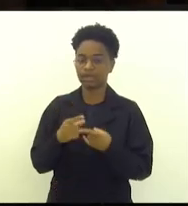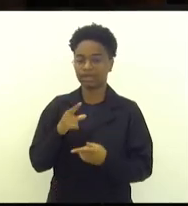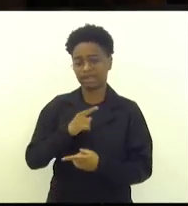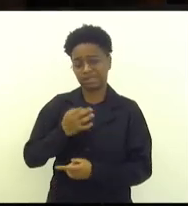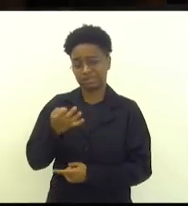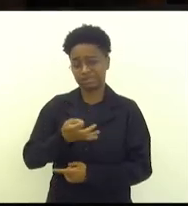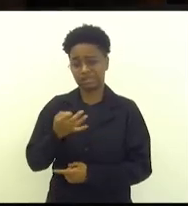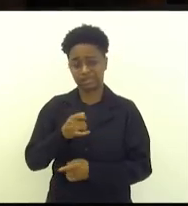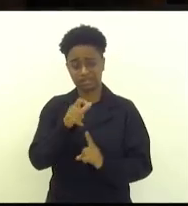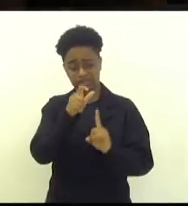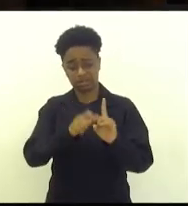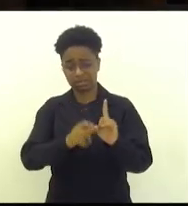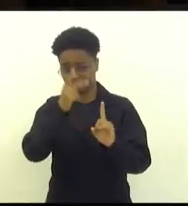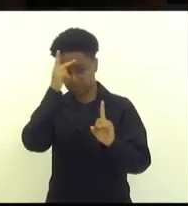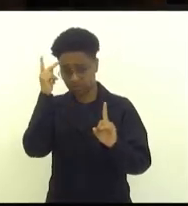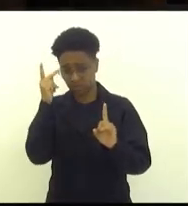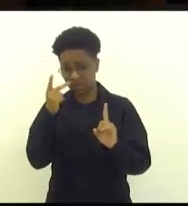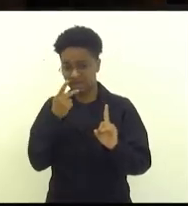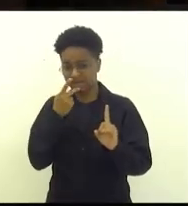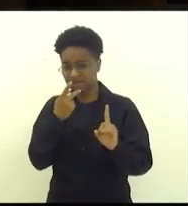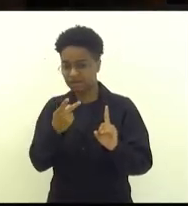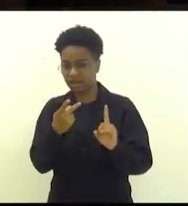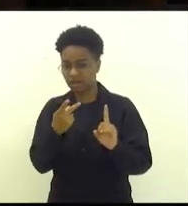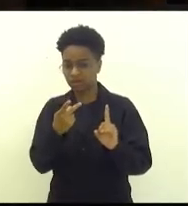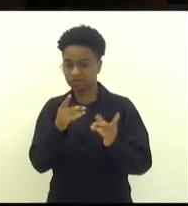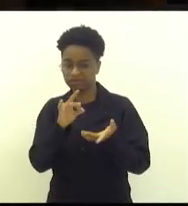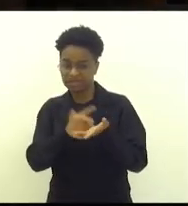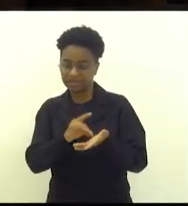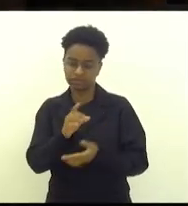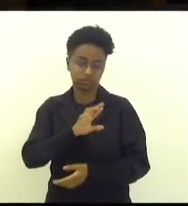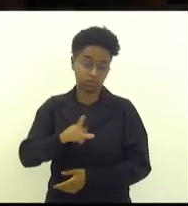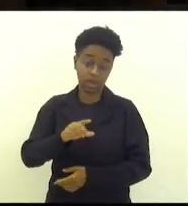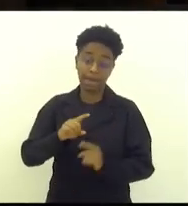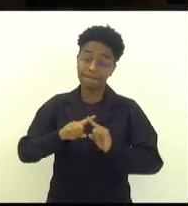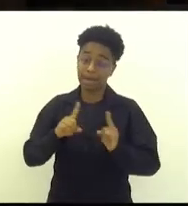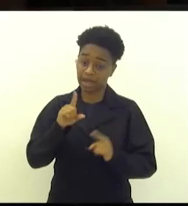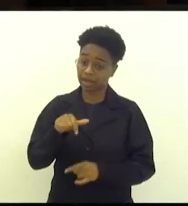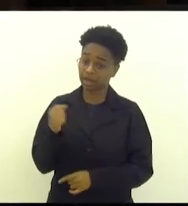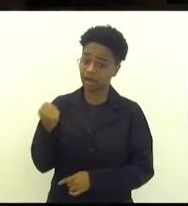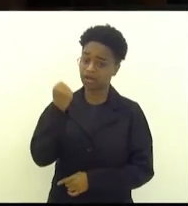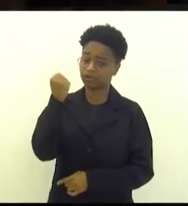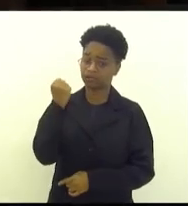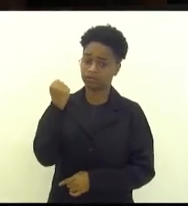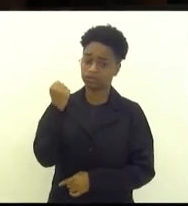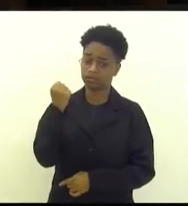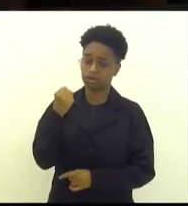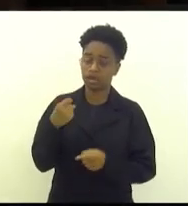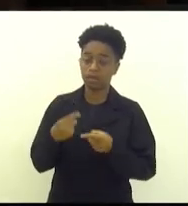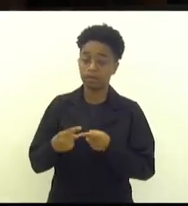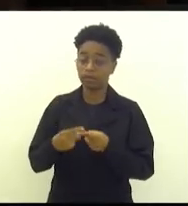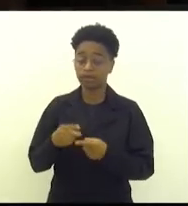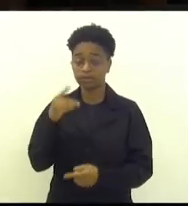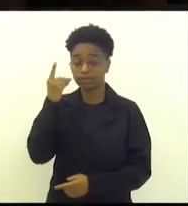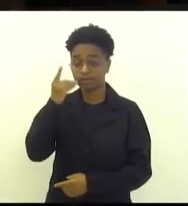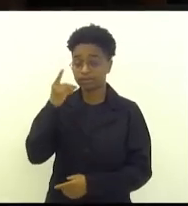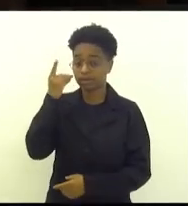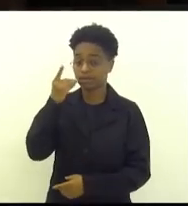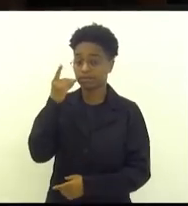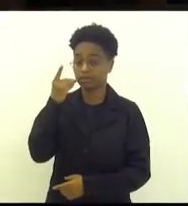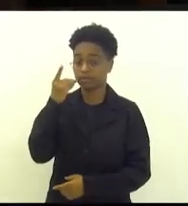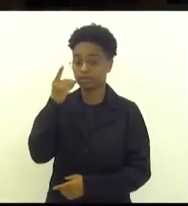perfil da pessoa que é, não falou aquilo com veracidade, mas é algo grave. Exatamente porque os deputados estavam